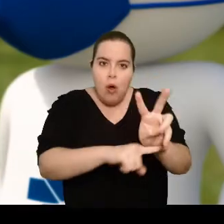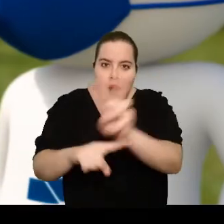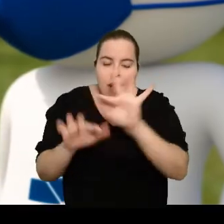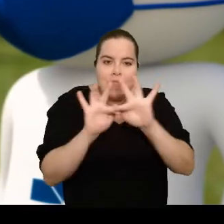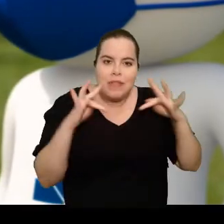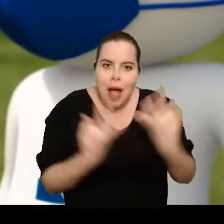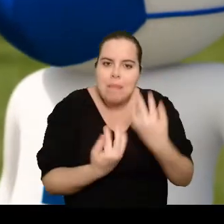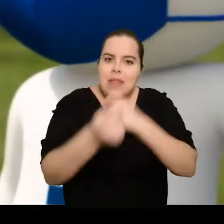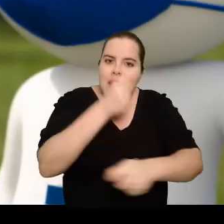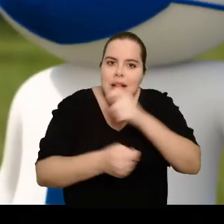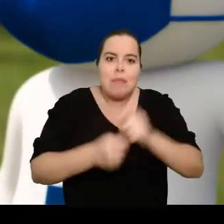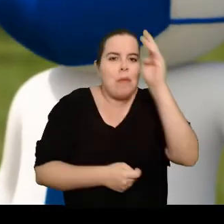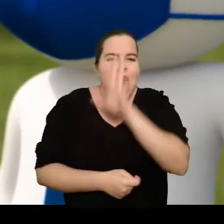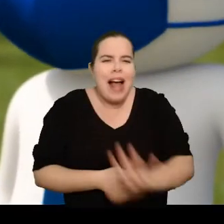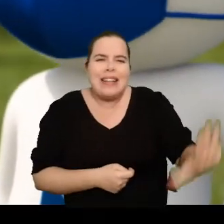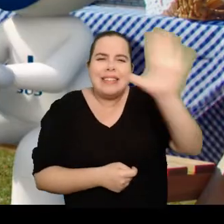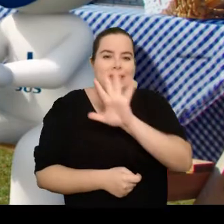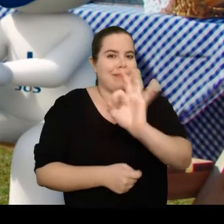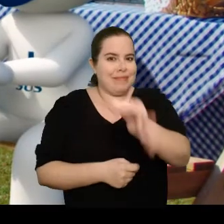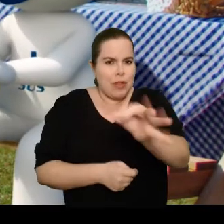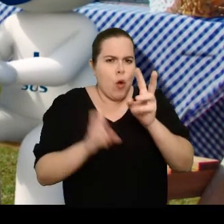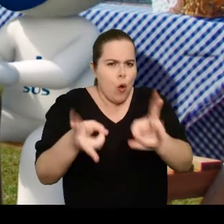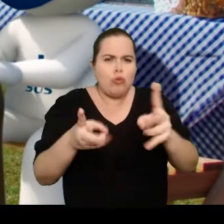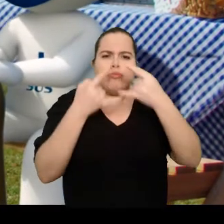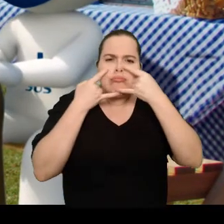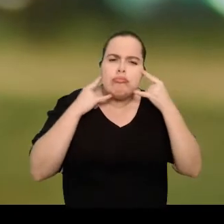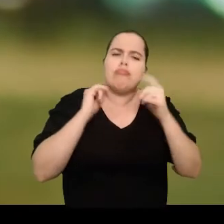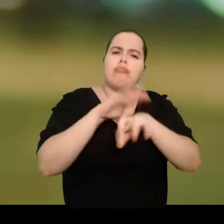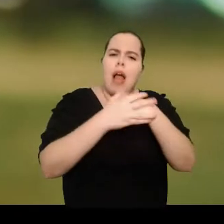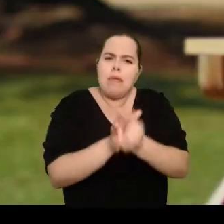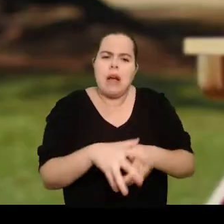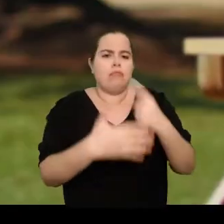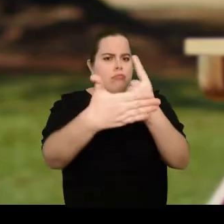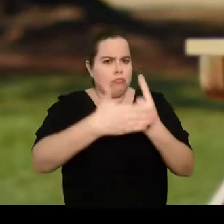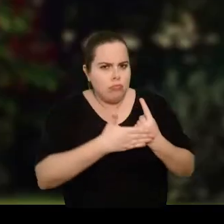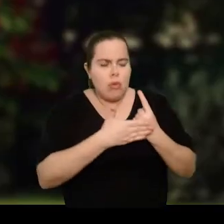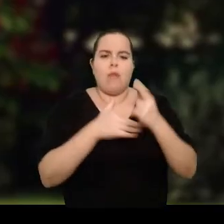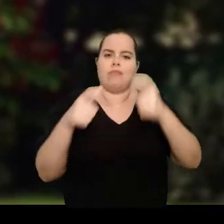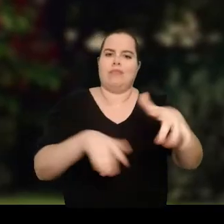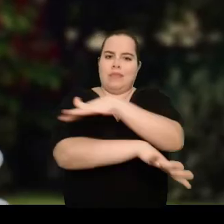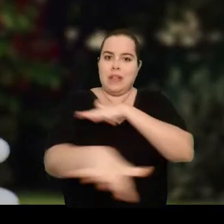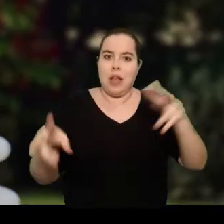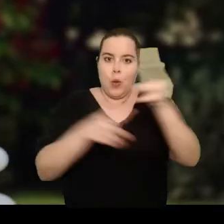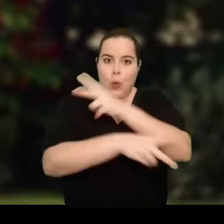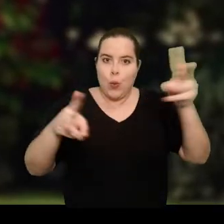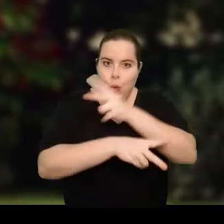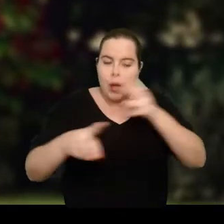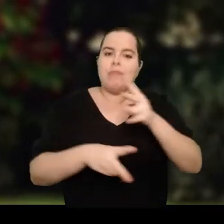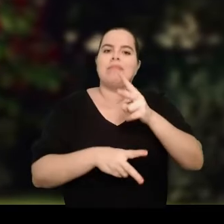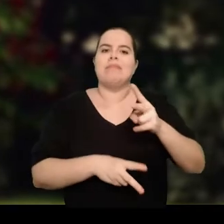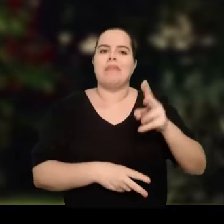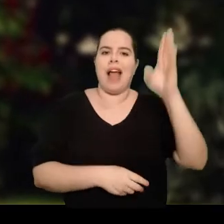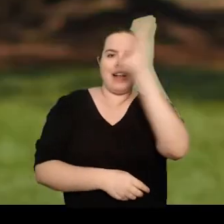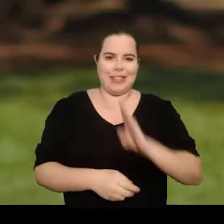protege a sua família, a sua renda e o Brasil. É, e continue se cuidando. Use máscara, lave as mãos, mantenha a distância segura e os